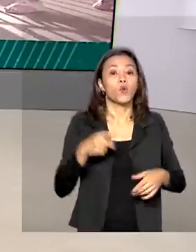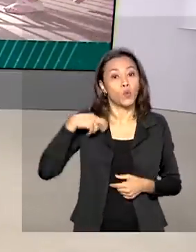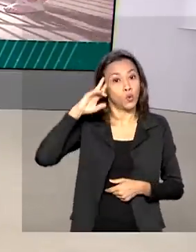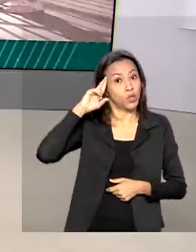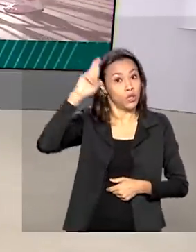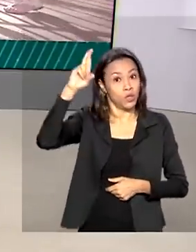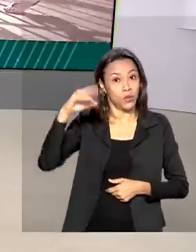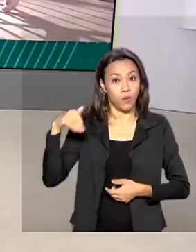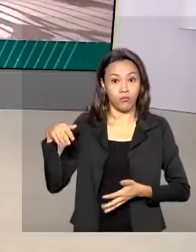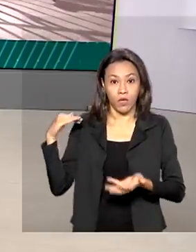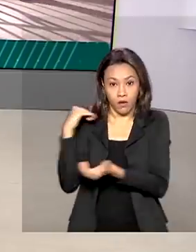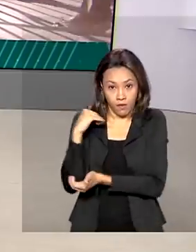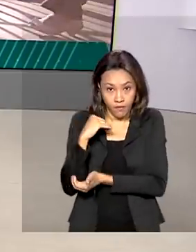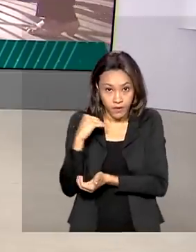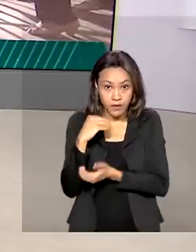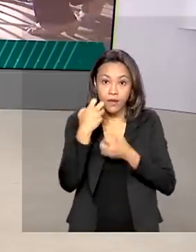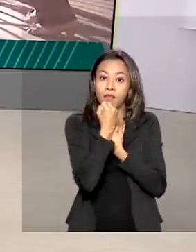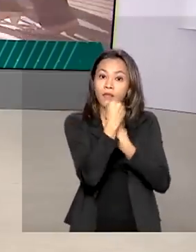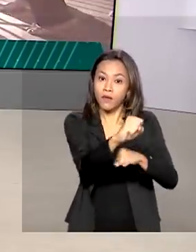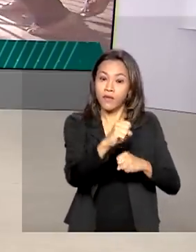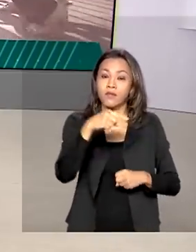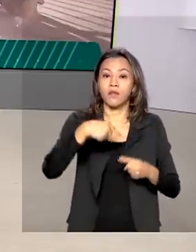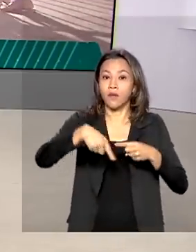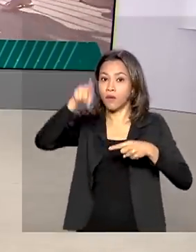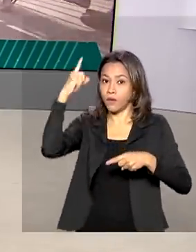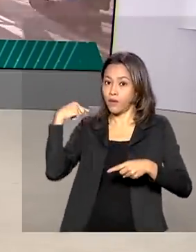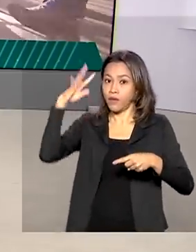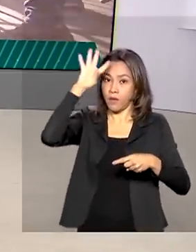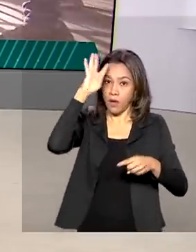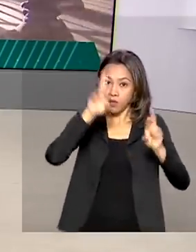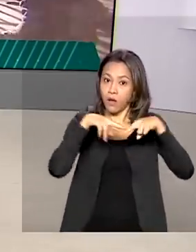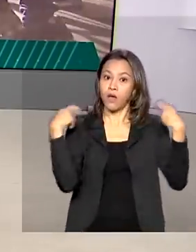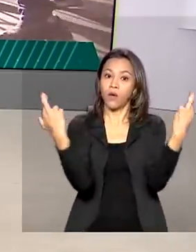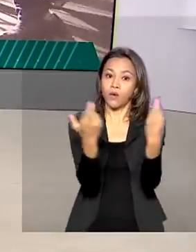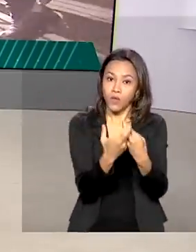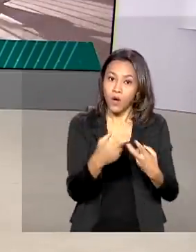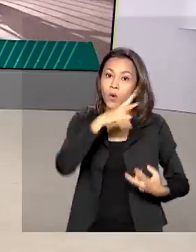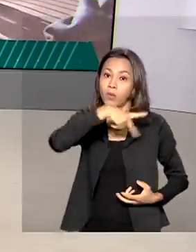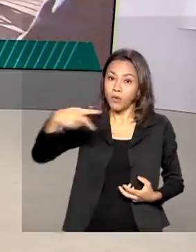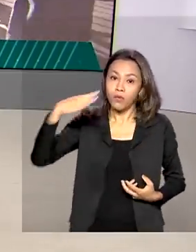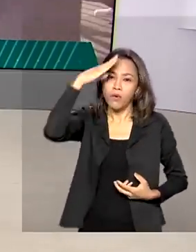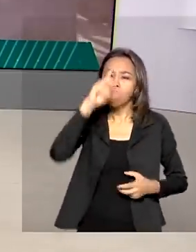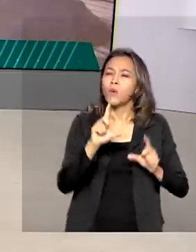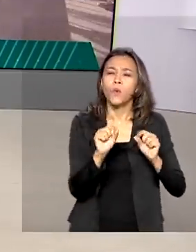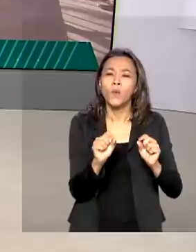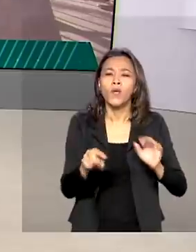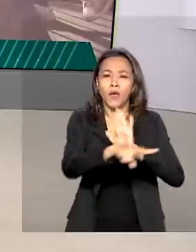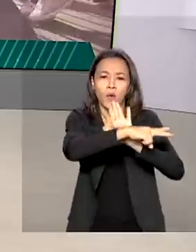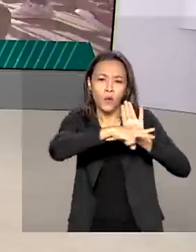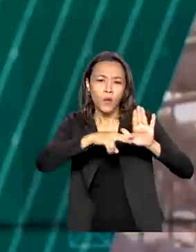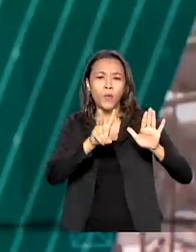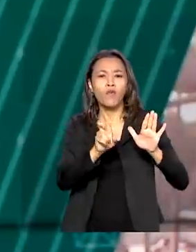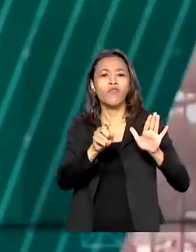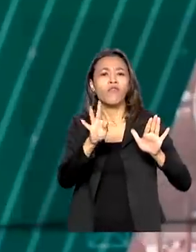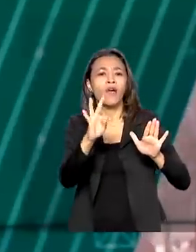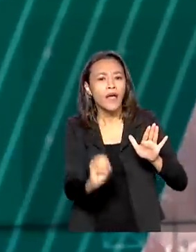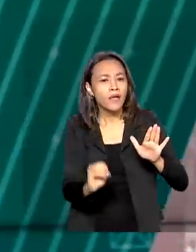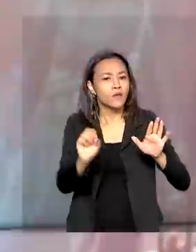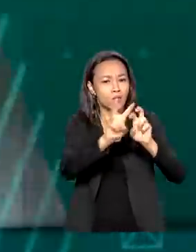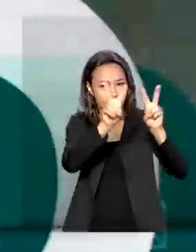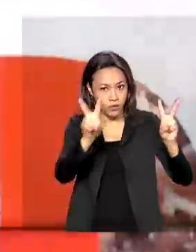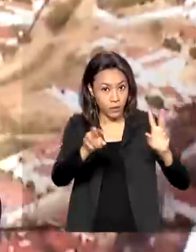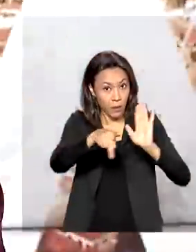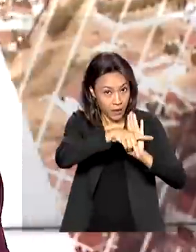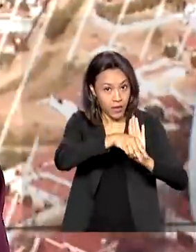defendeu nessa quarta-feira, em reunião com o presidente Bolsonaro, o veto a um trecho da medida provisória da vacina. Um dos